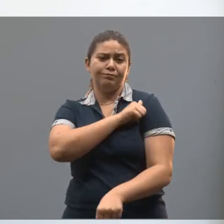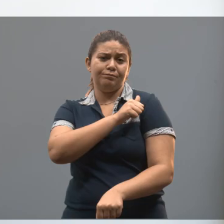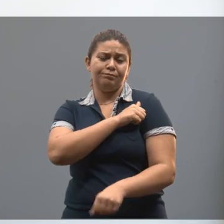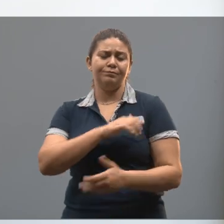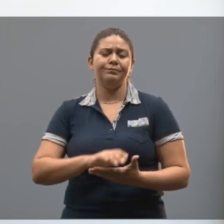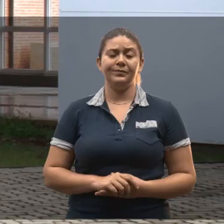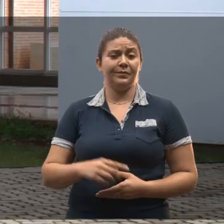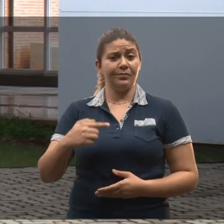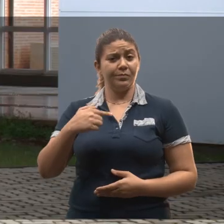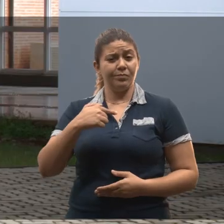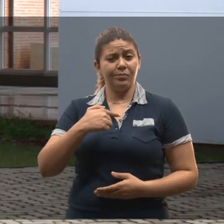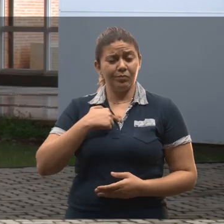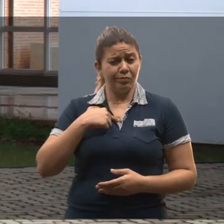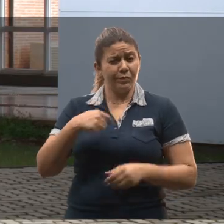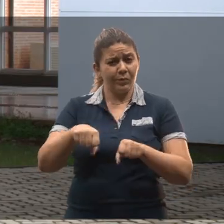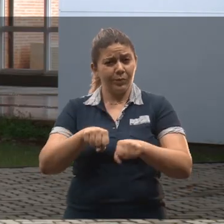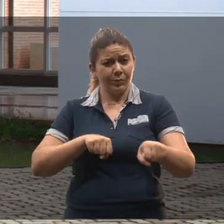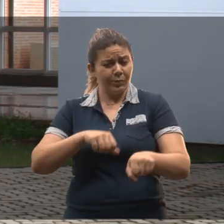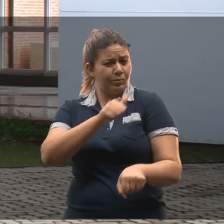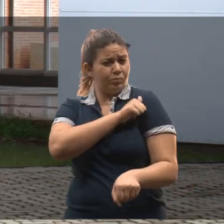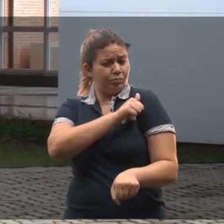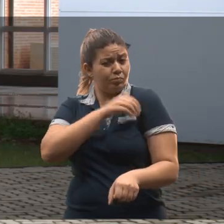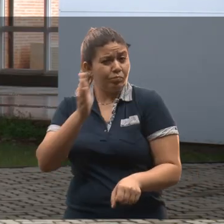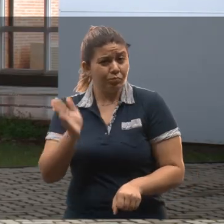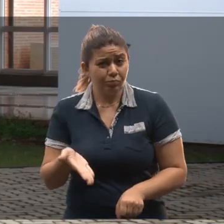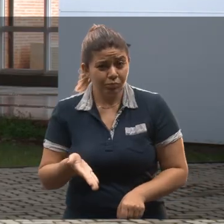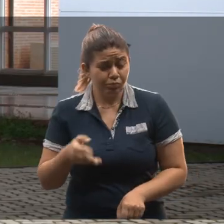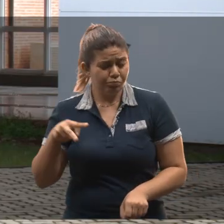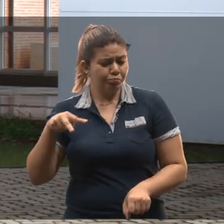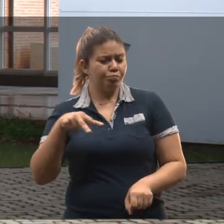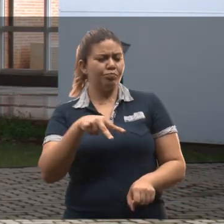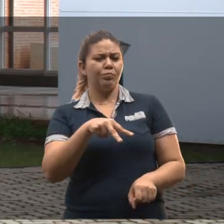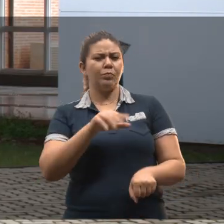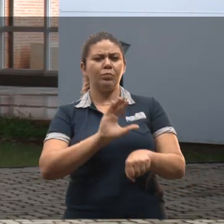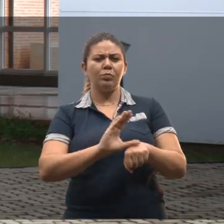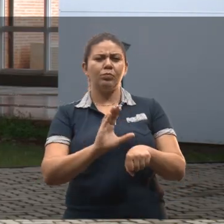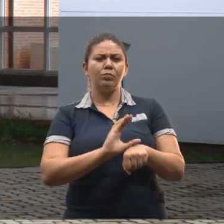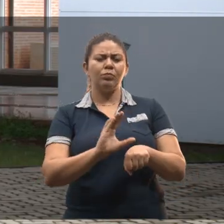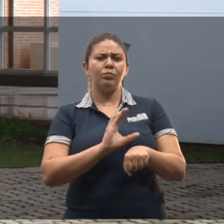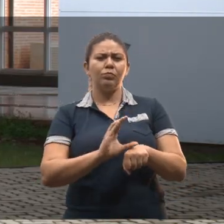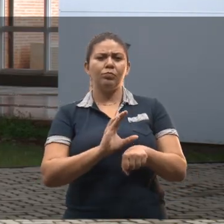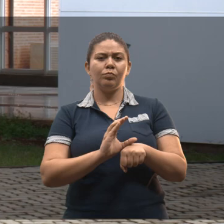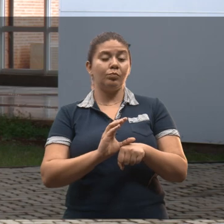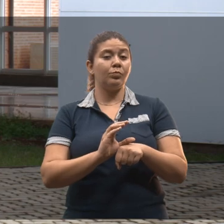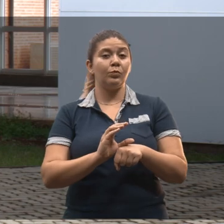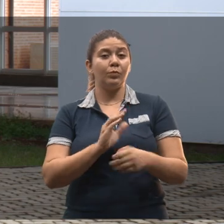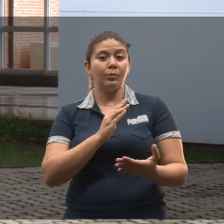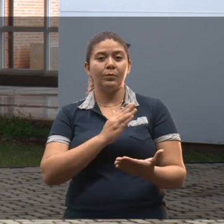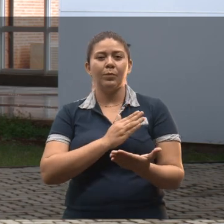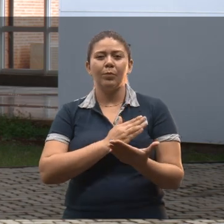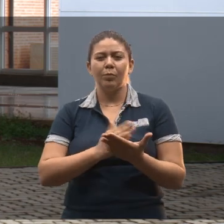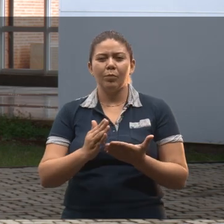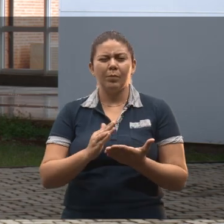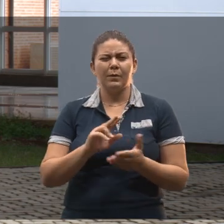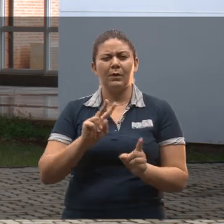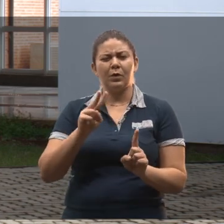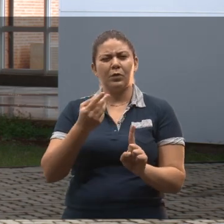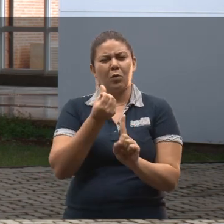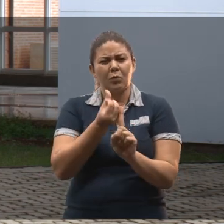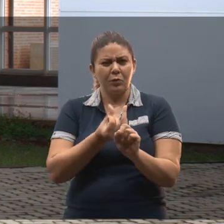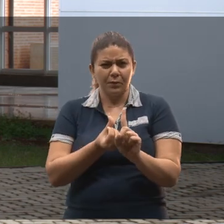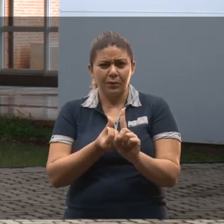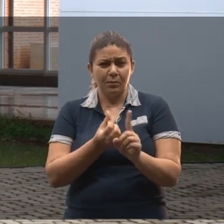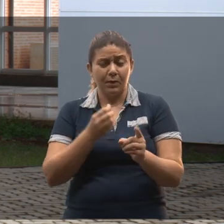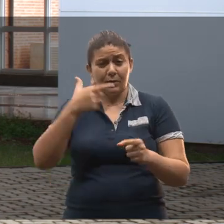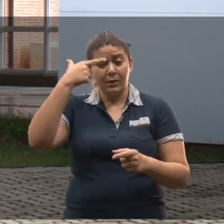licenciatura em Química. As oportunidades, eu olho como um todo, como um ex-aluno do curso. Desde o primeiro momento, no partir do segundo semestre